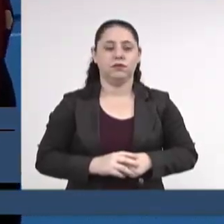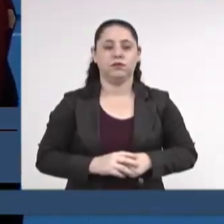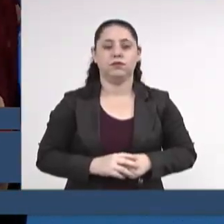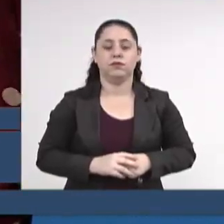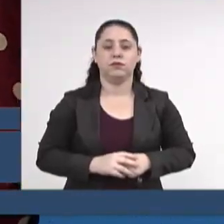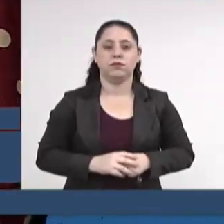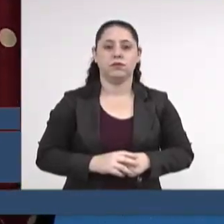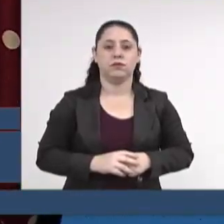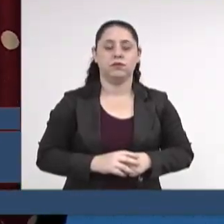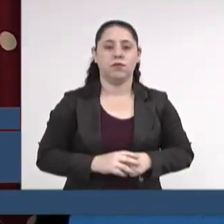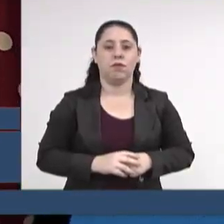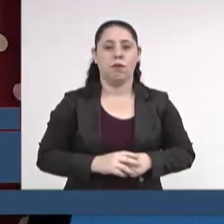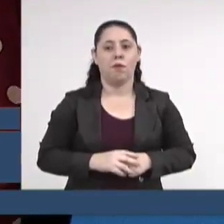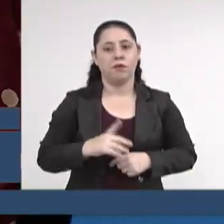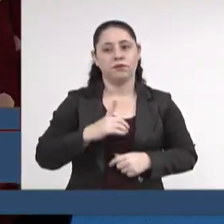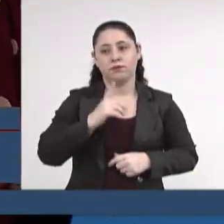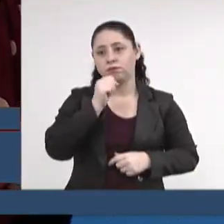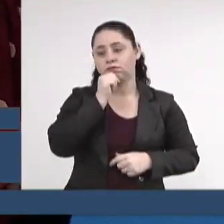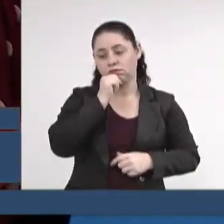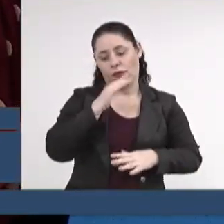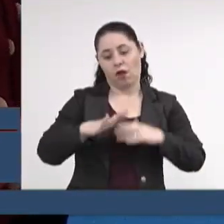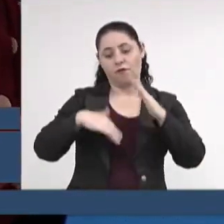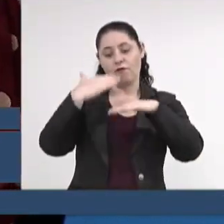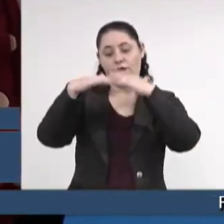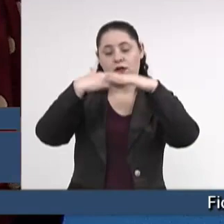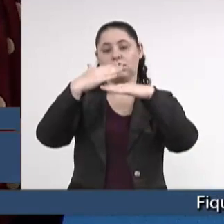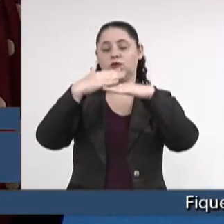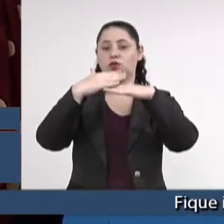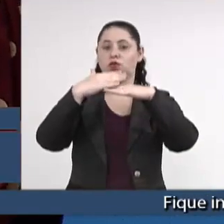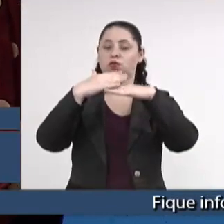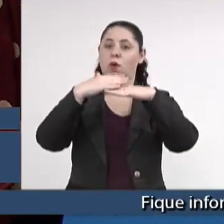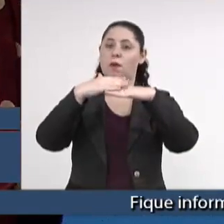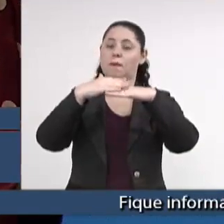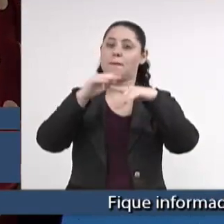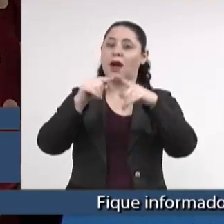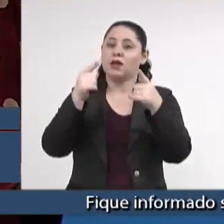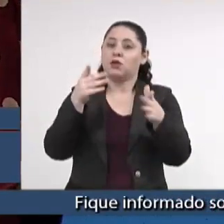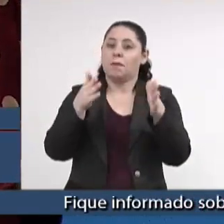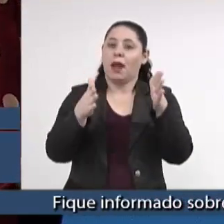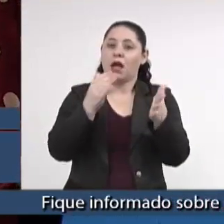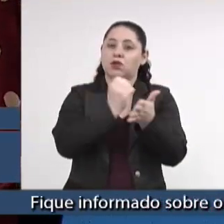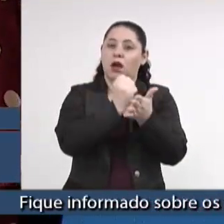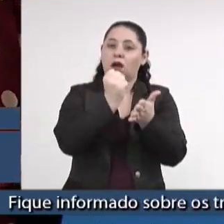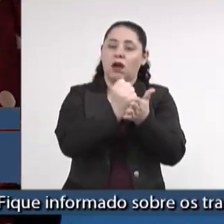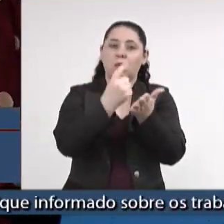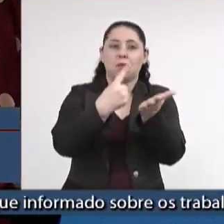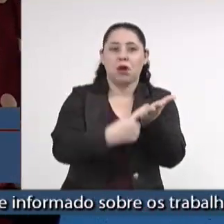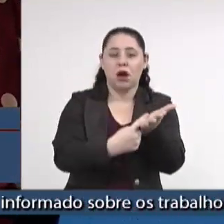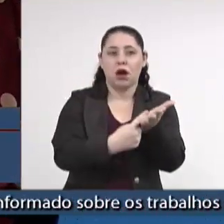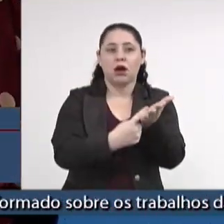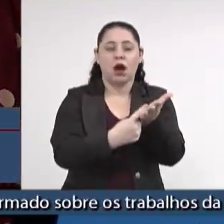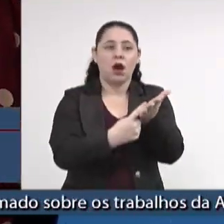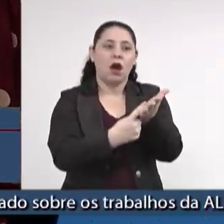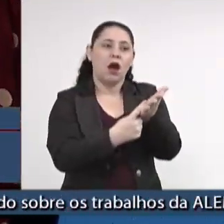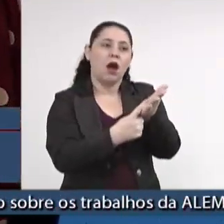Apesar dos inegáveis avanços, os prazos de agendamento de consulta,